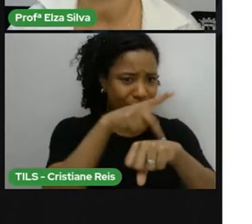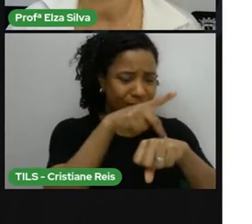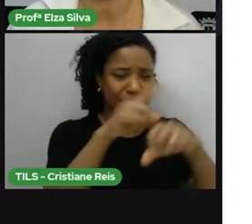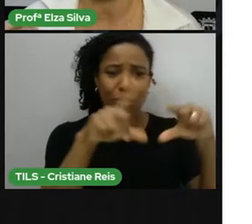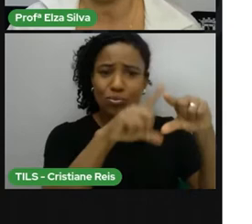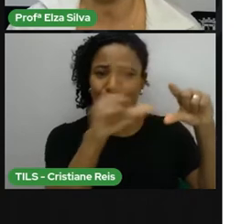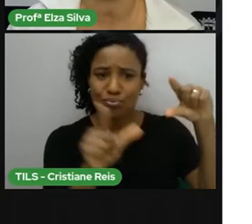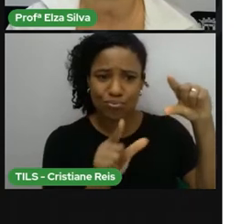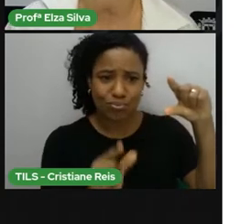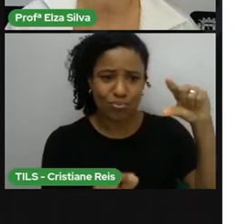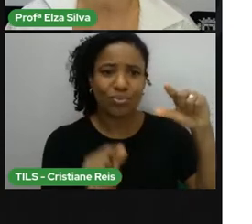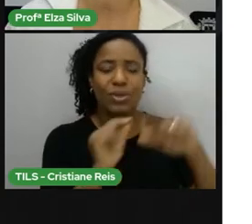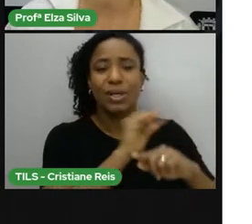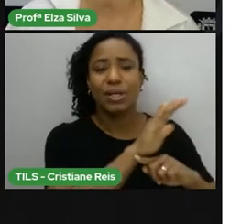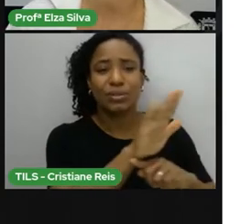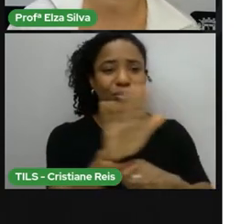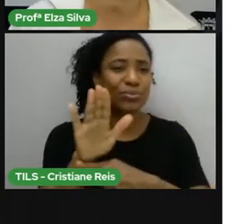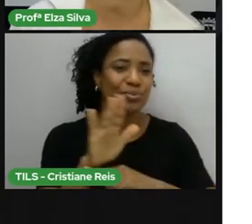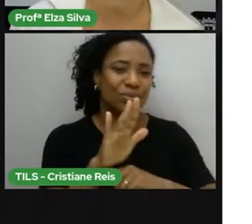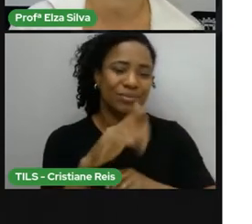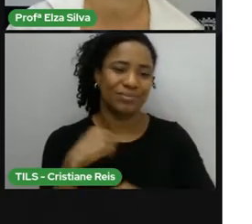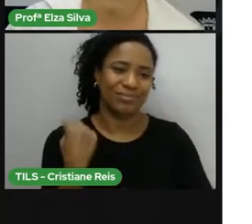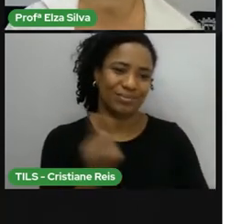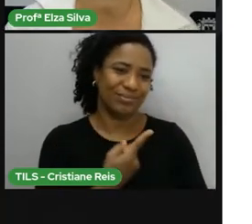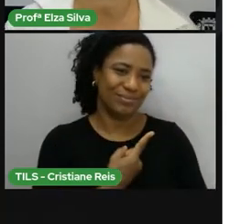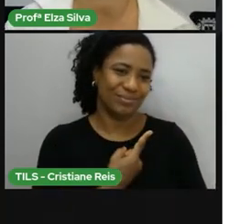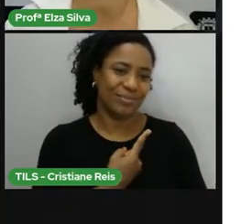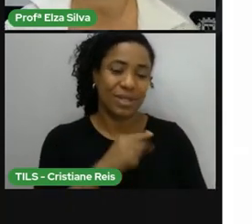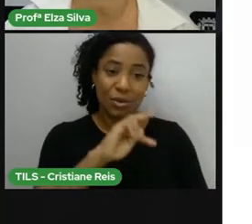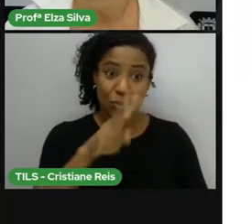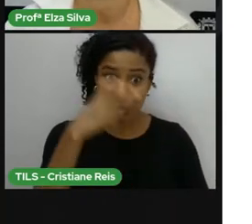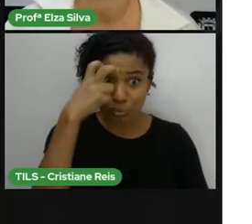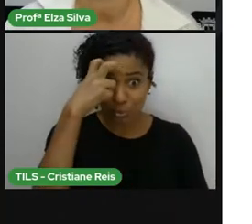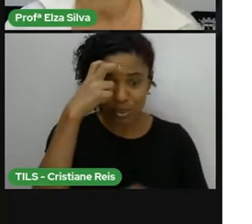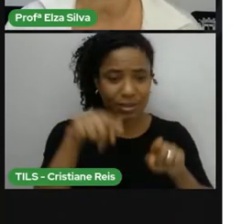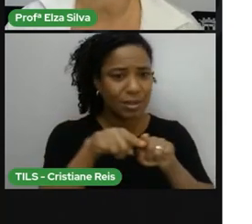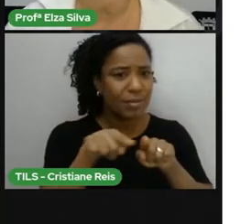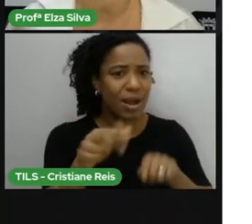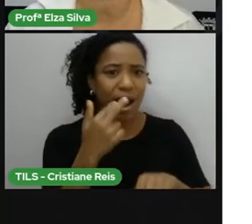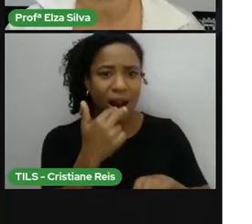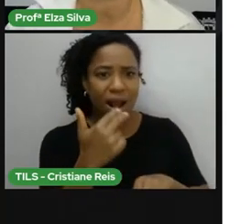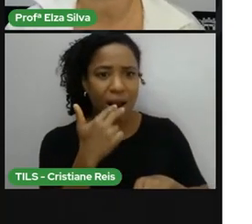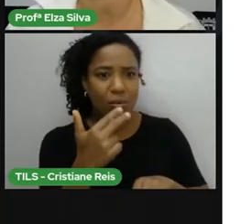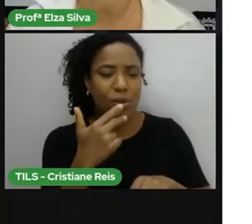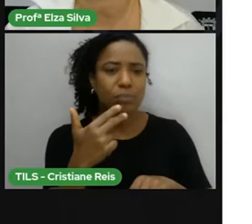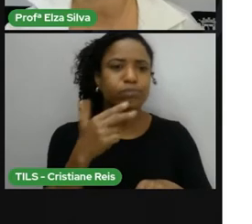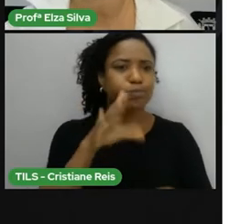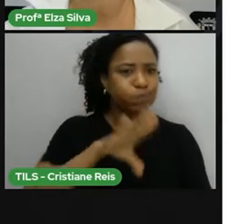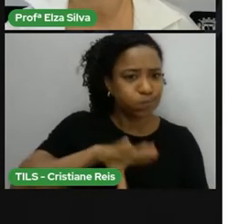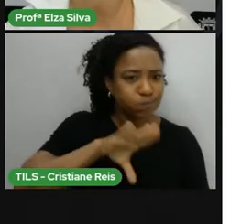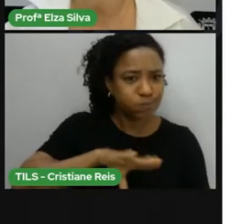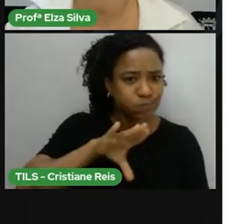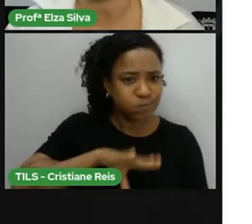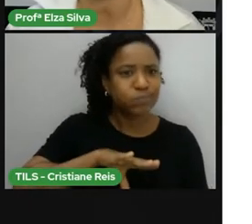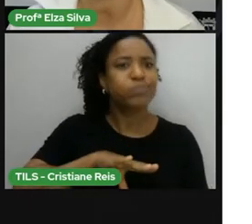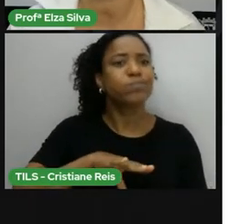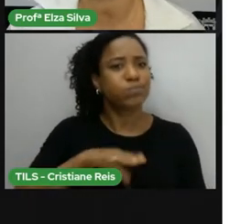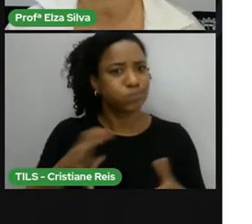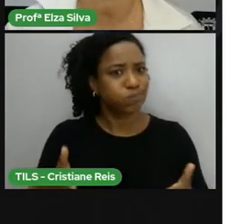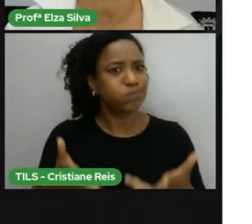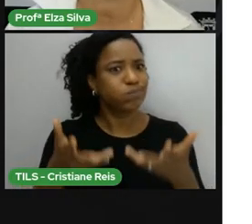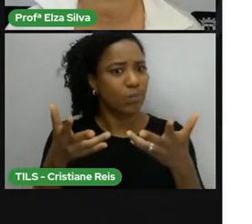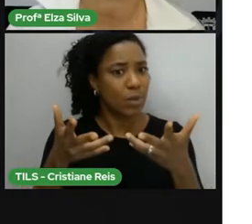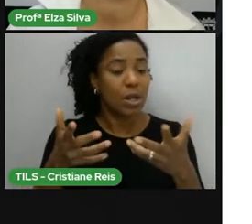Países Enriquecer A nossa cultura E a nossa língua Mas logo depois Vocês podem também Explorar